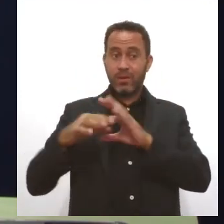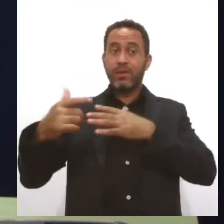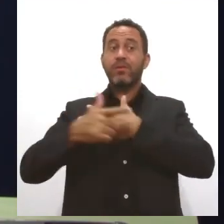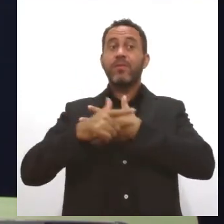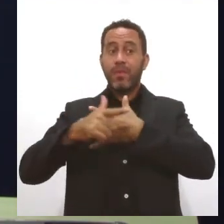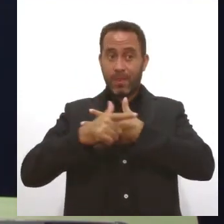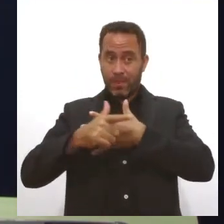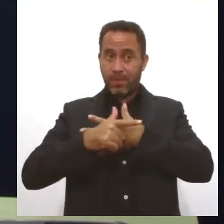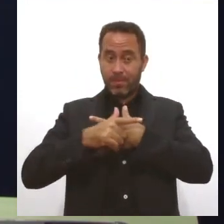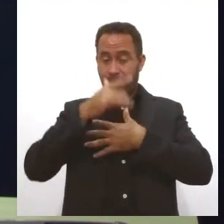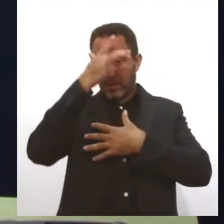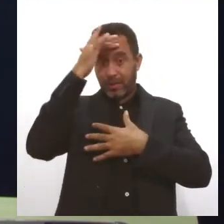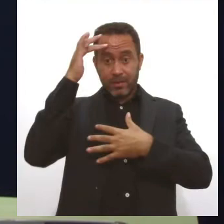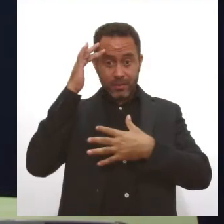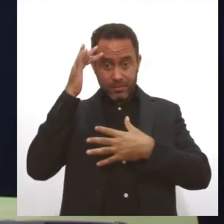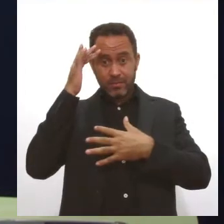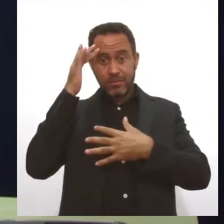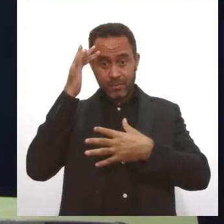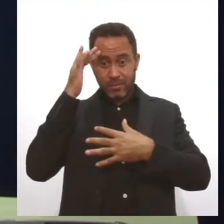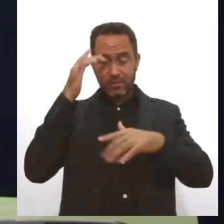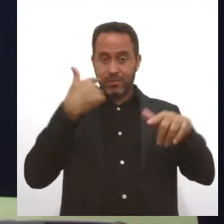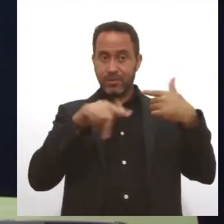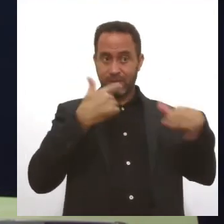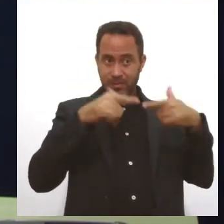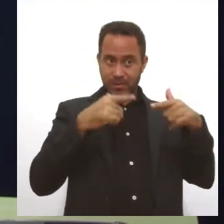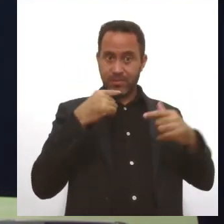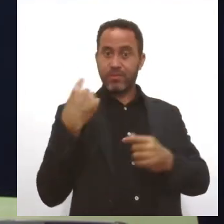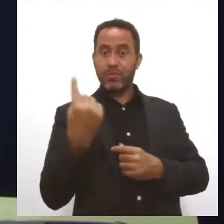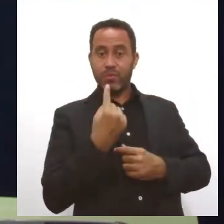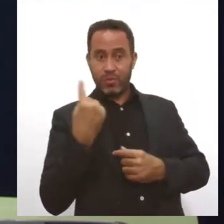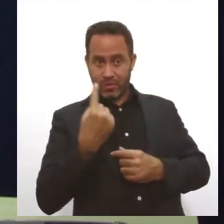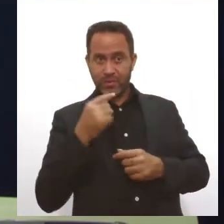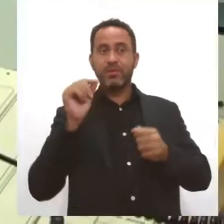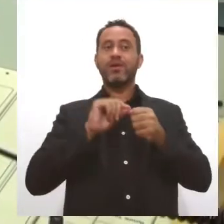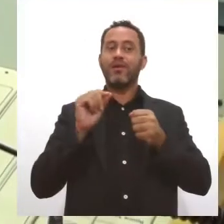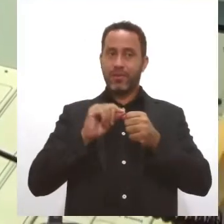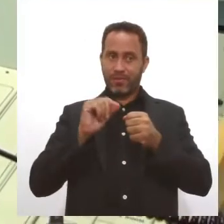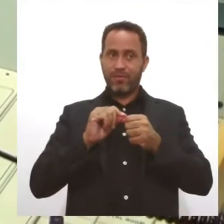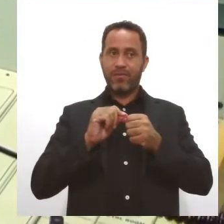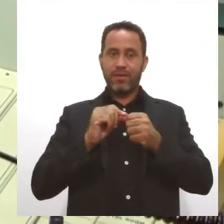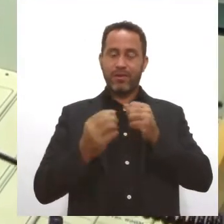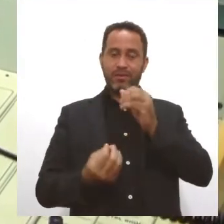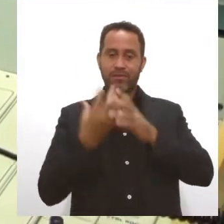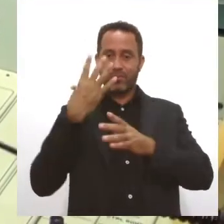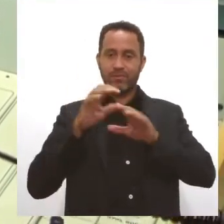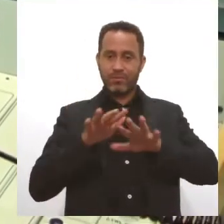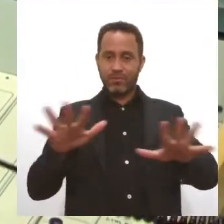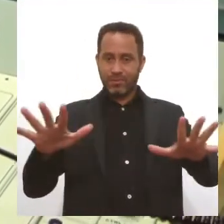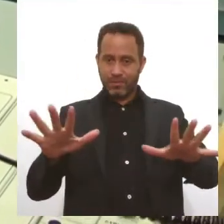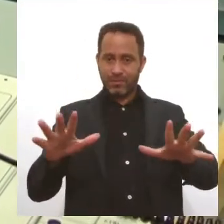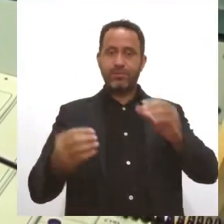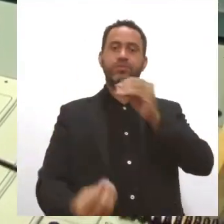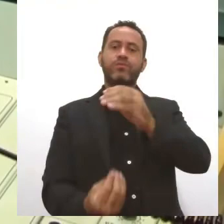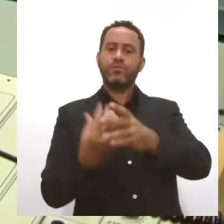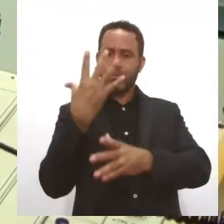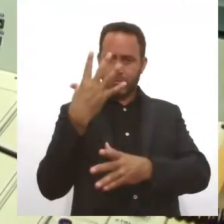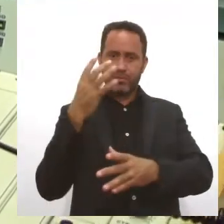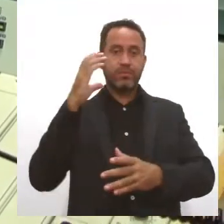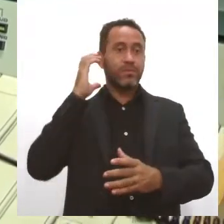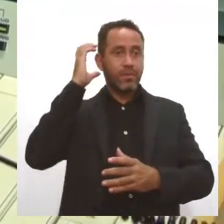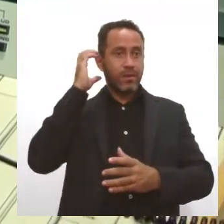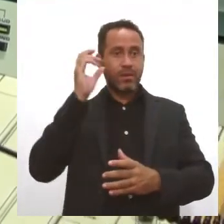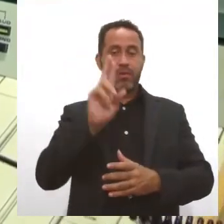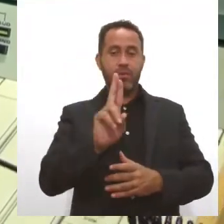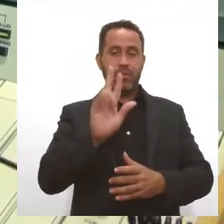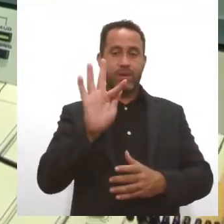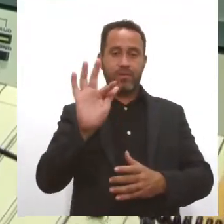participarem desse trabalho da gente, é o que faz o rádio. Desde que foi criada, a rádio da UFS